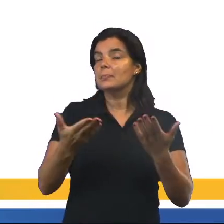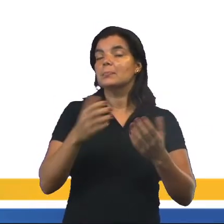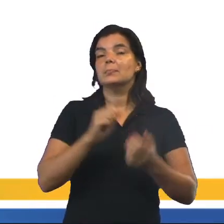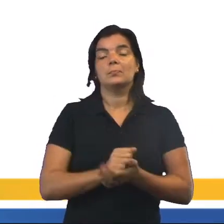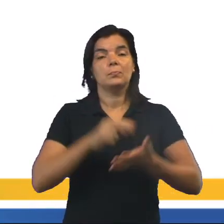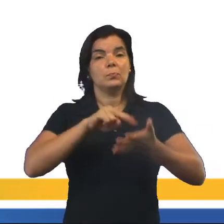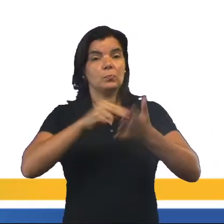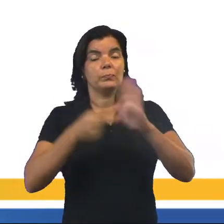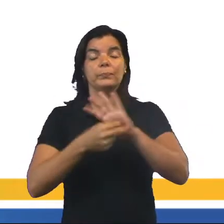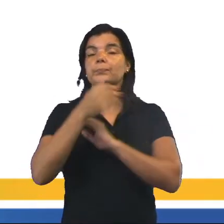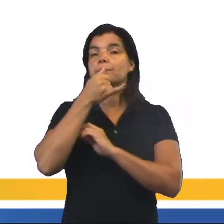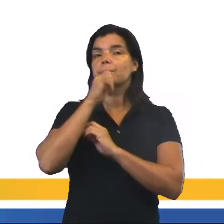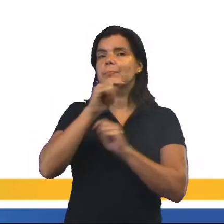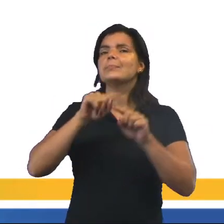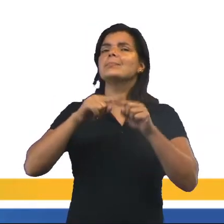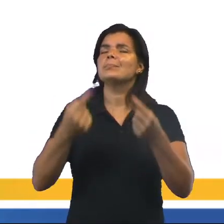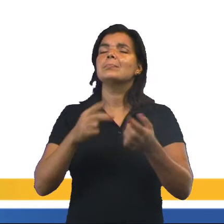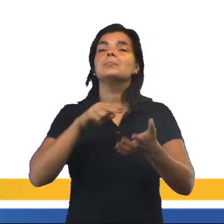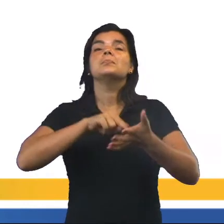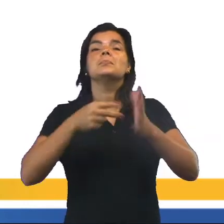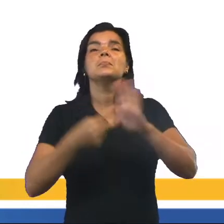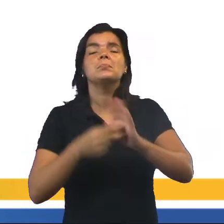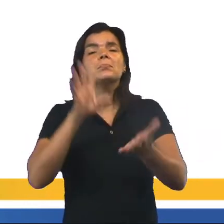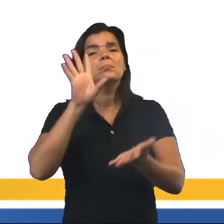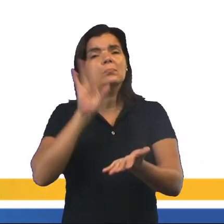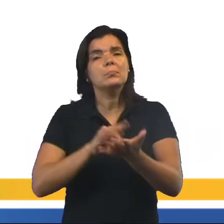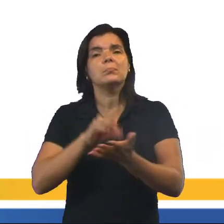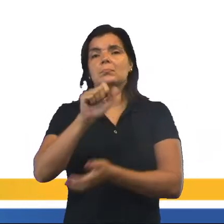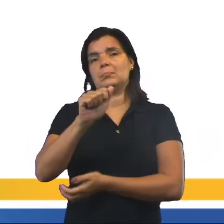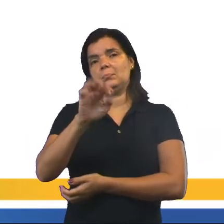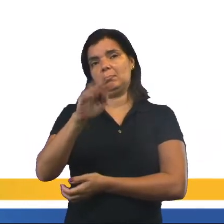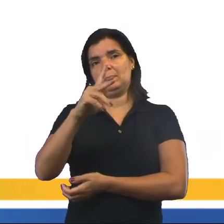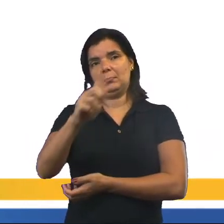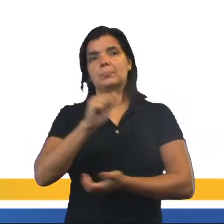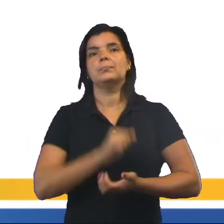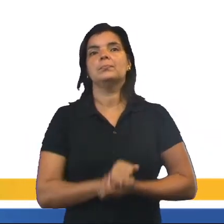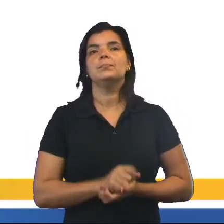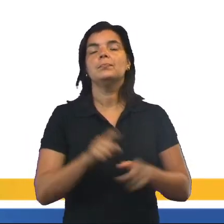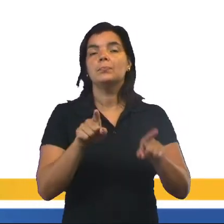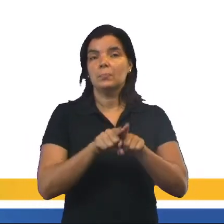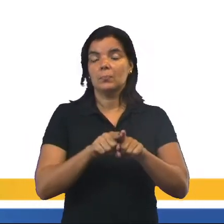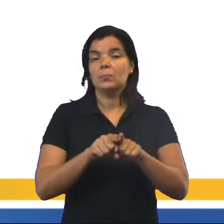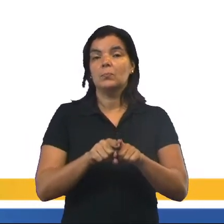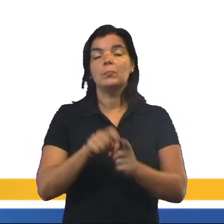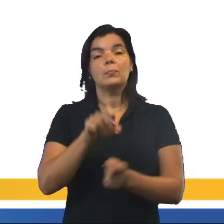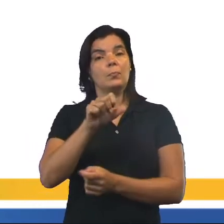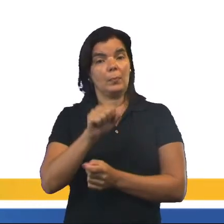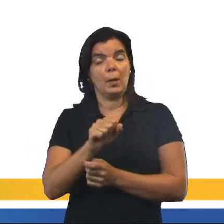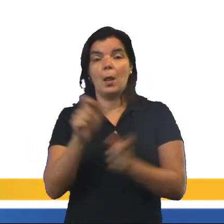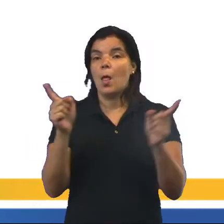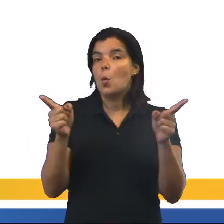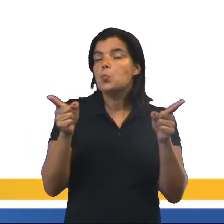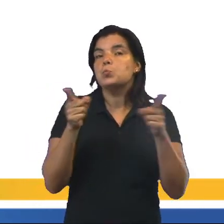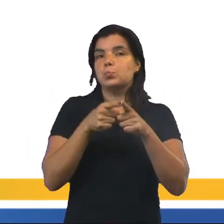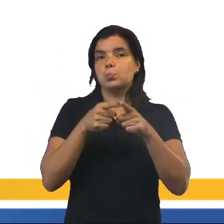é sinônimo de energia, tá? Mas, o que é o ATP, de fato, tá, gente? ATP é uma sigla, tá? Essa sigla, ela